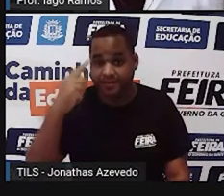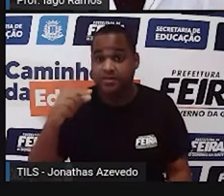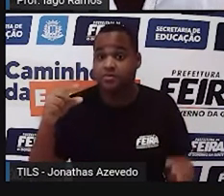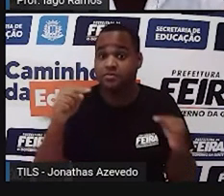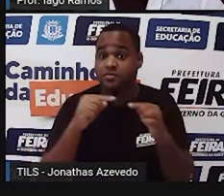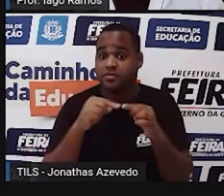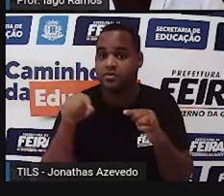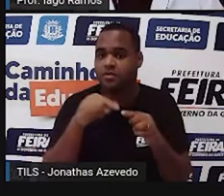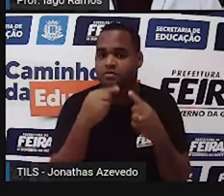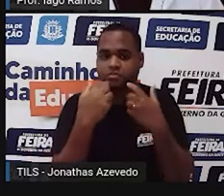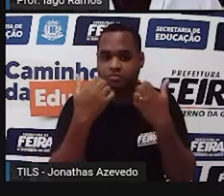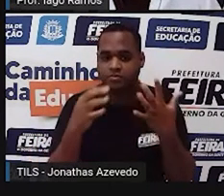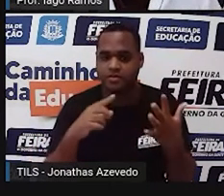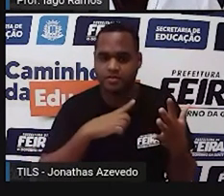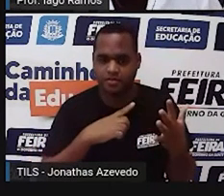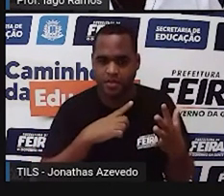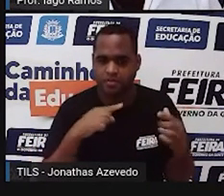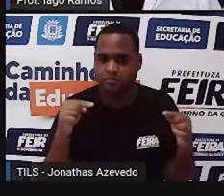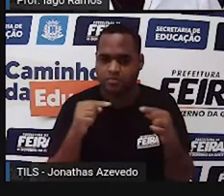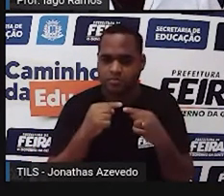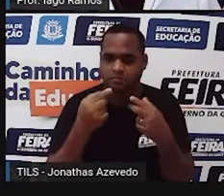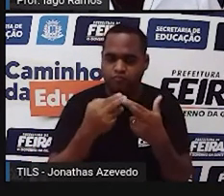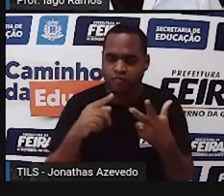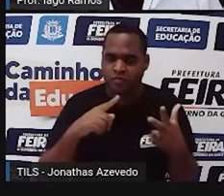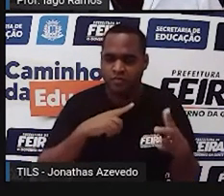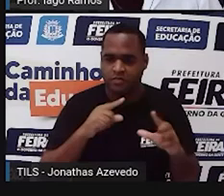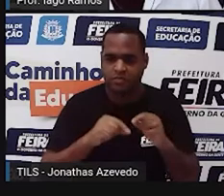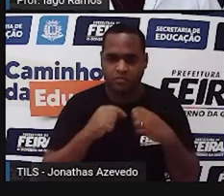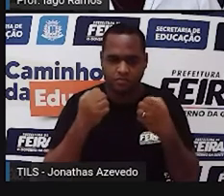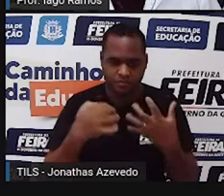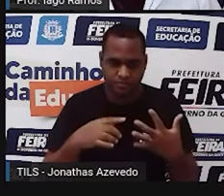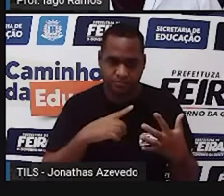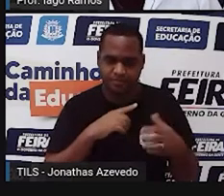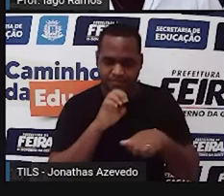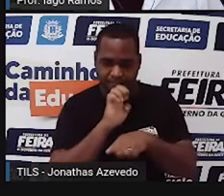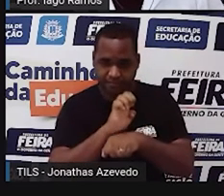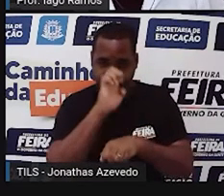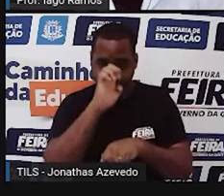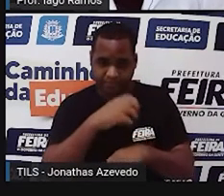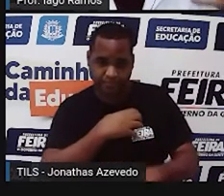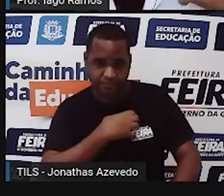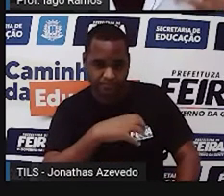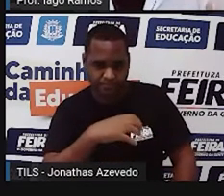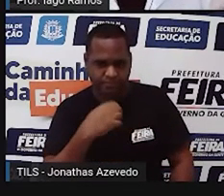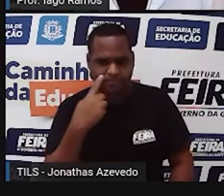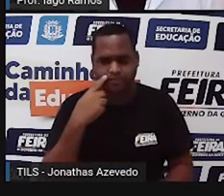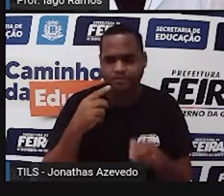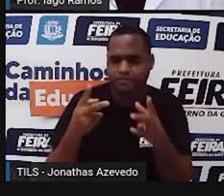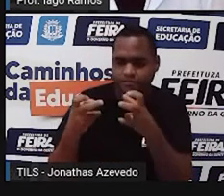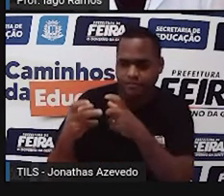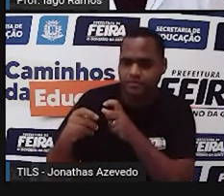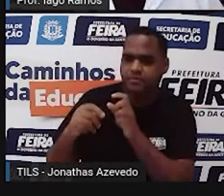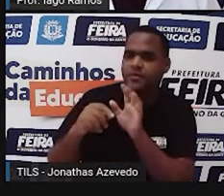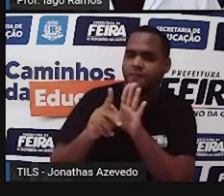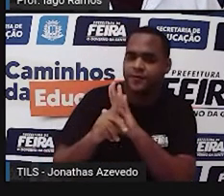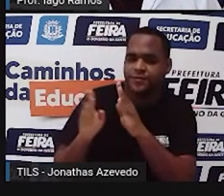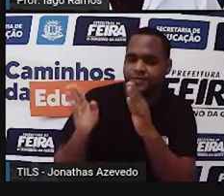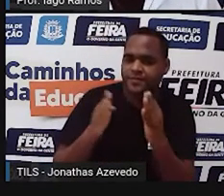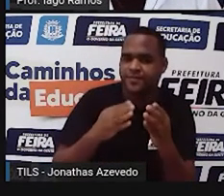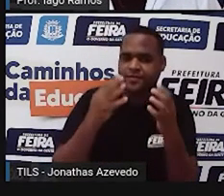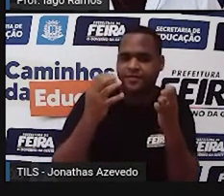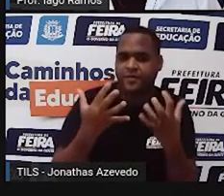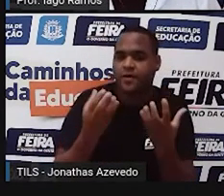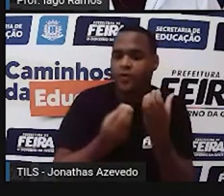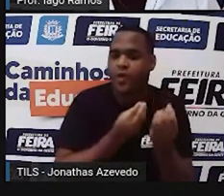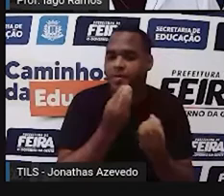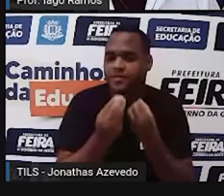uma usina que está aqui em nosso estado, certo? E a gente vai perceber o quanto as usinas